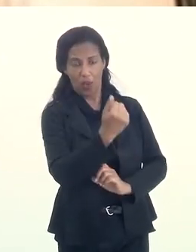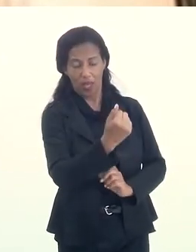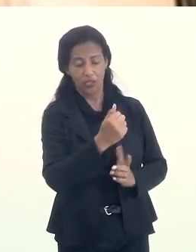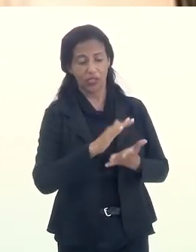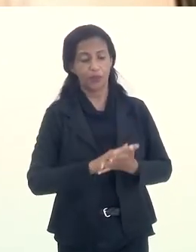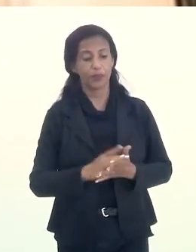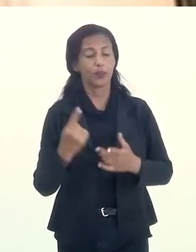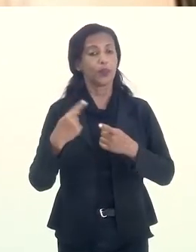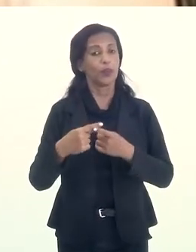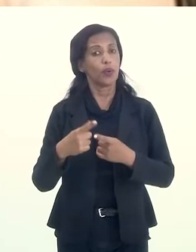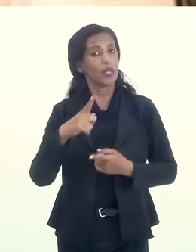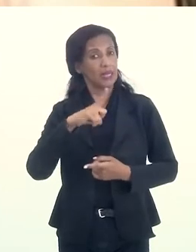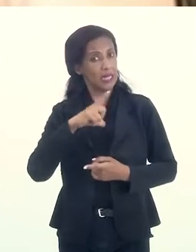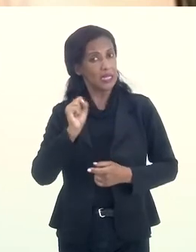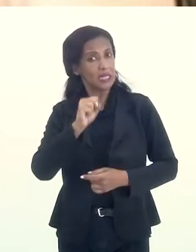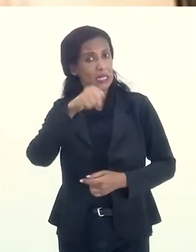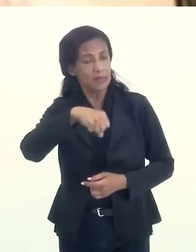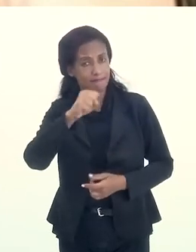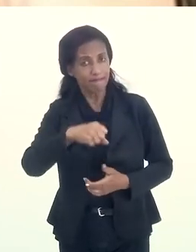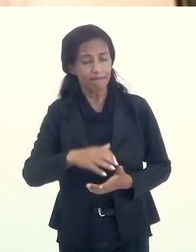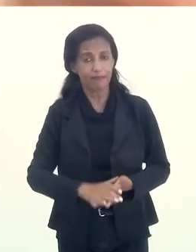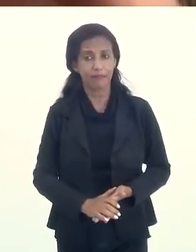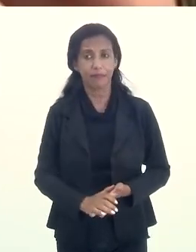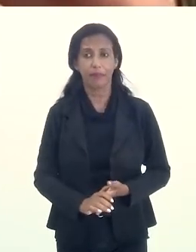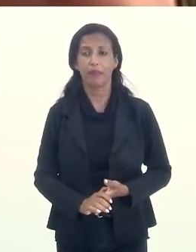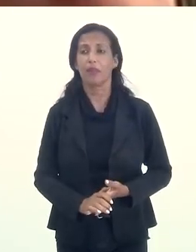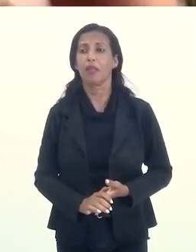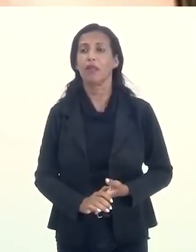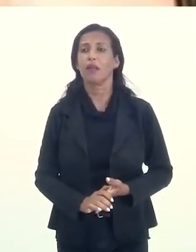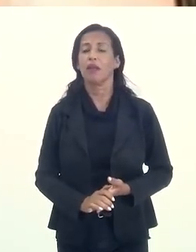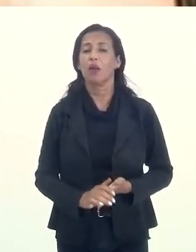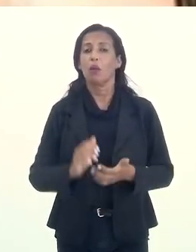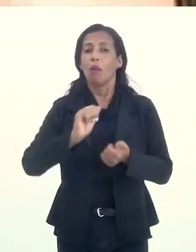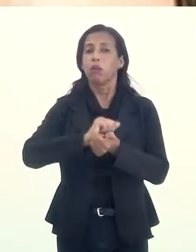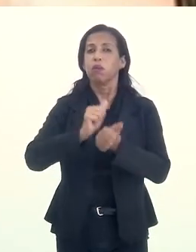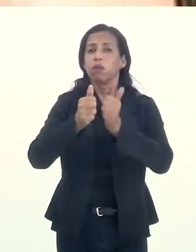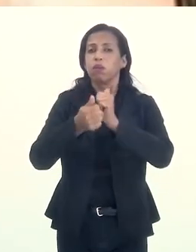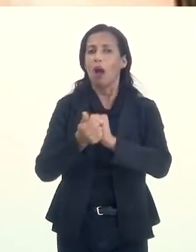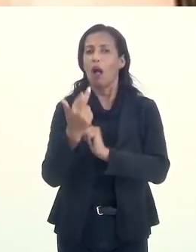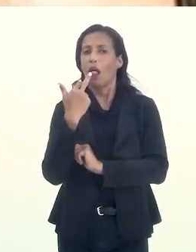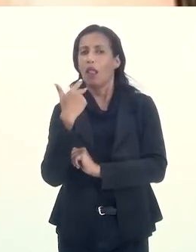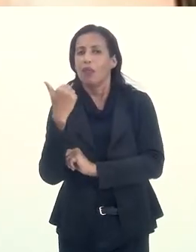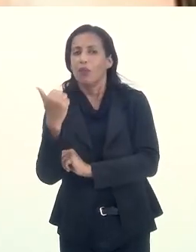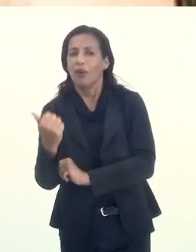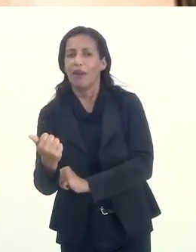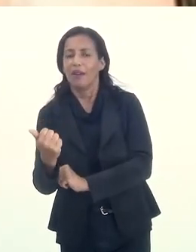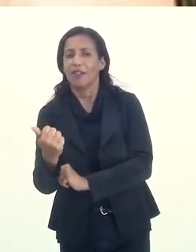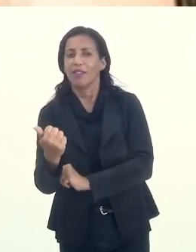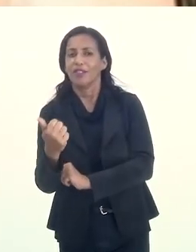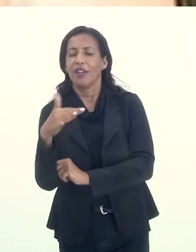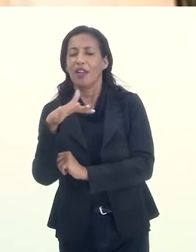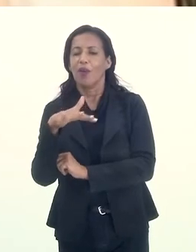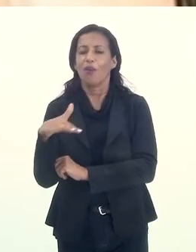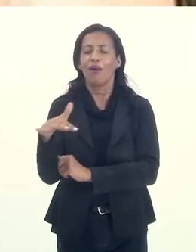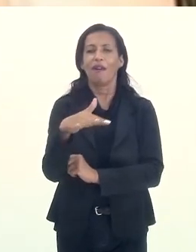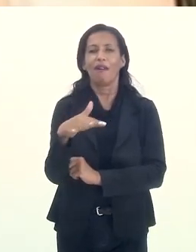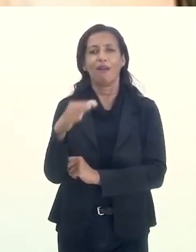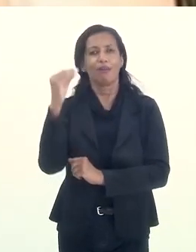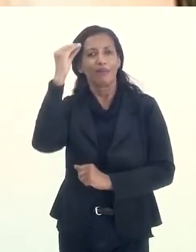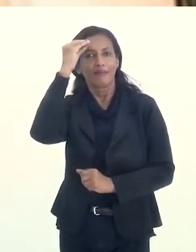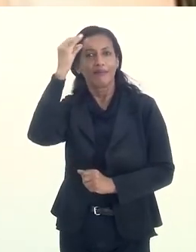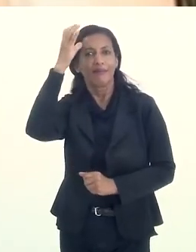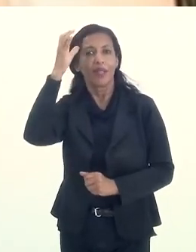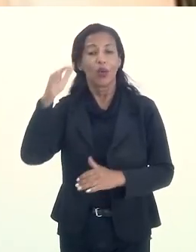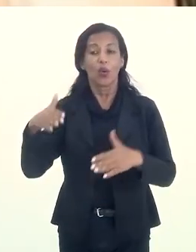linguagem, porque existe, sim, uma adequação de linguagem a um campo de